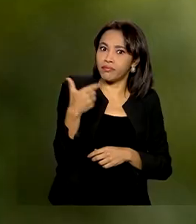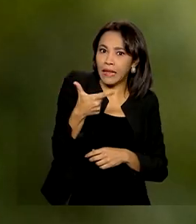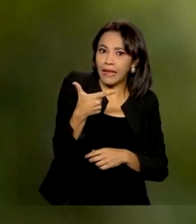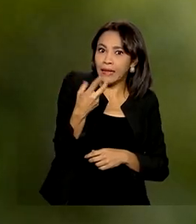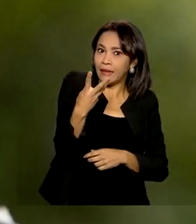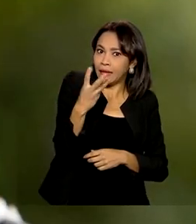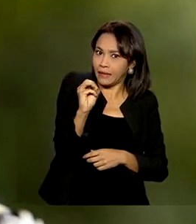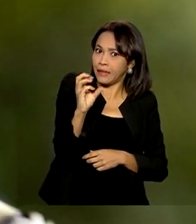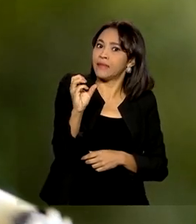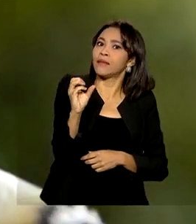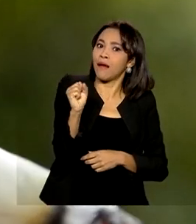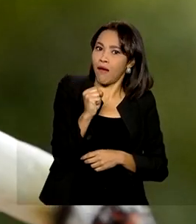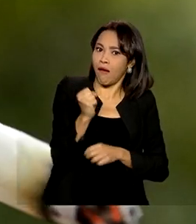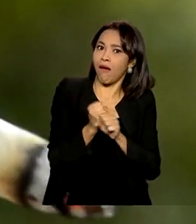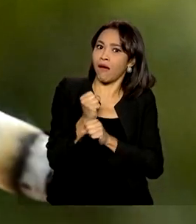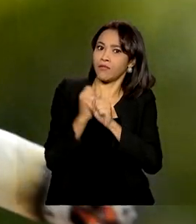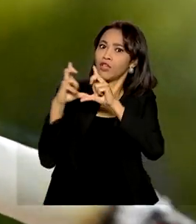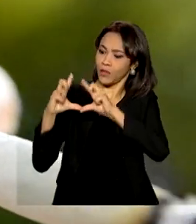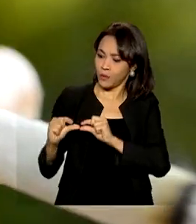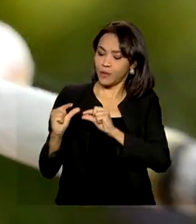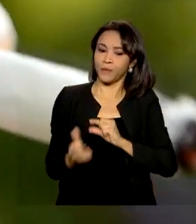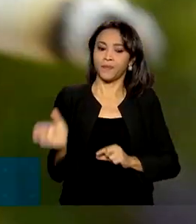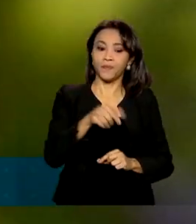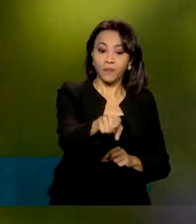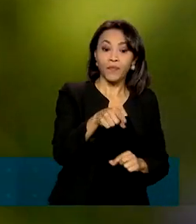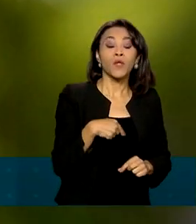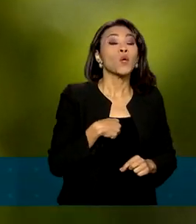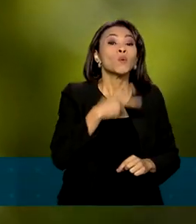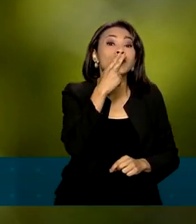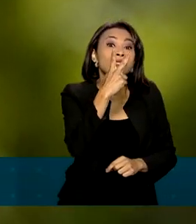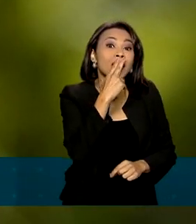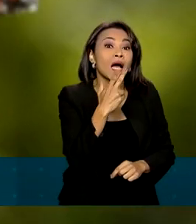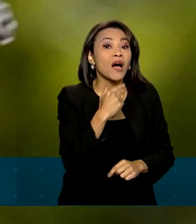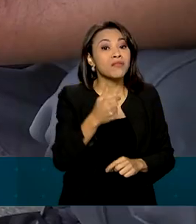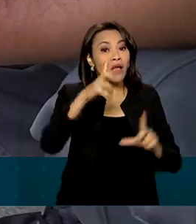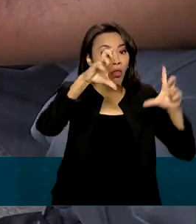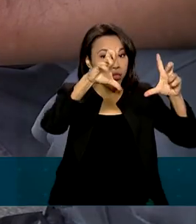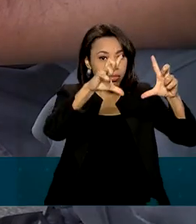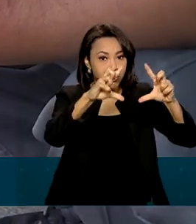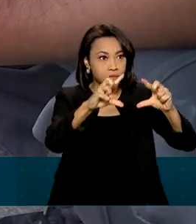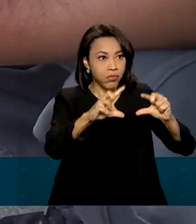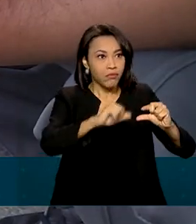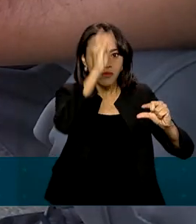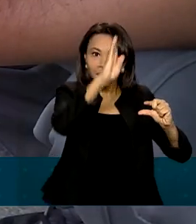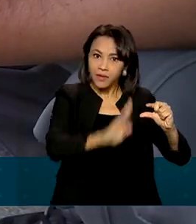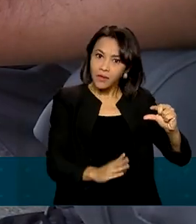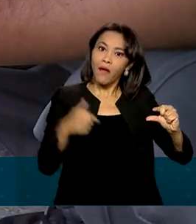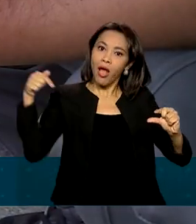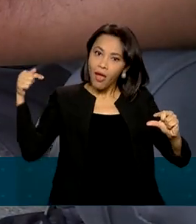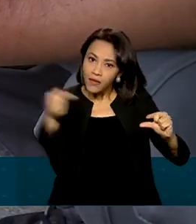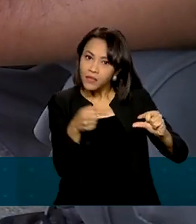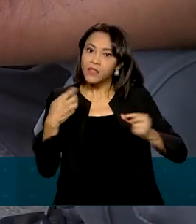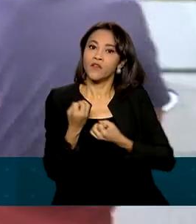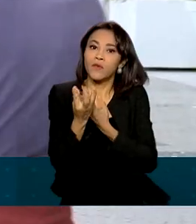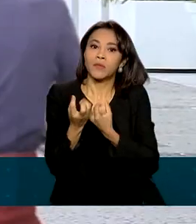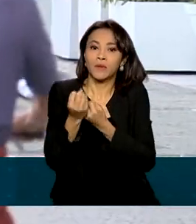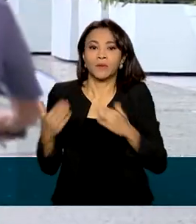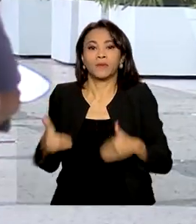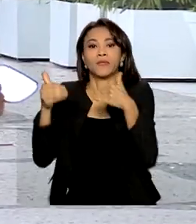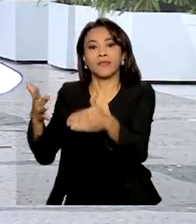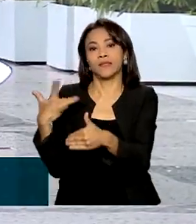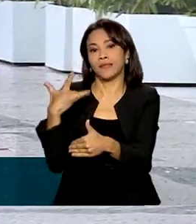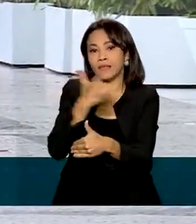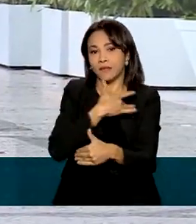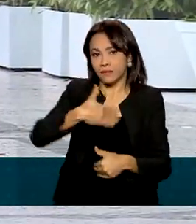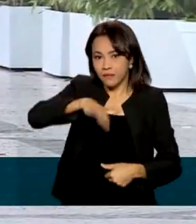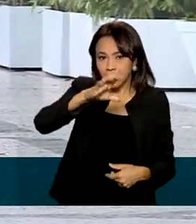Os cigarros estão cada vez menos populares no Brasil. Segundo dados do Ministério da Saúde, mais de